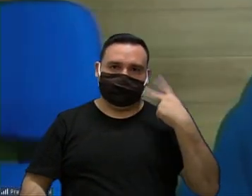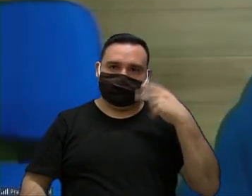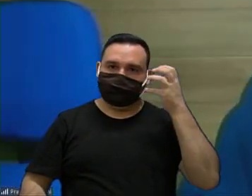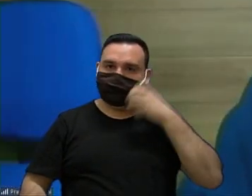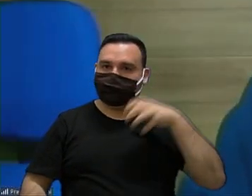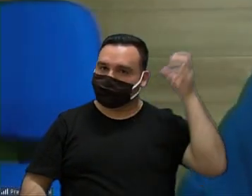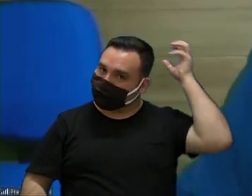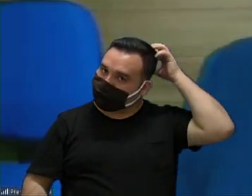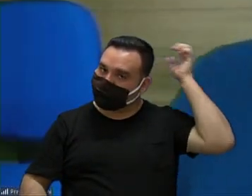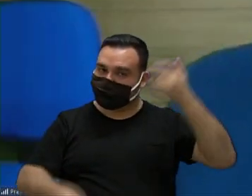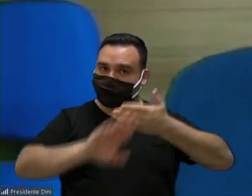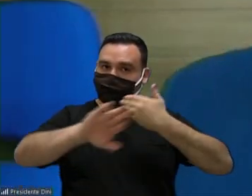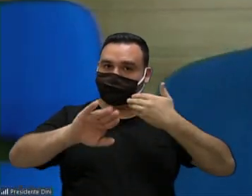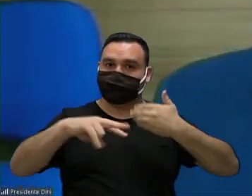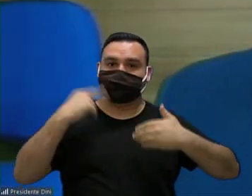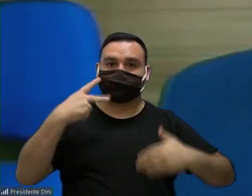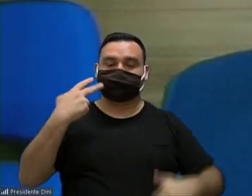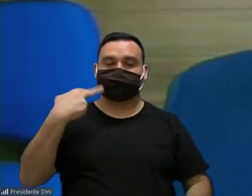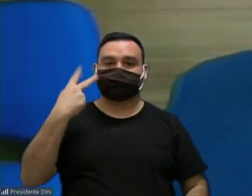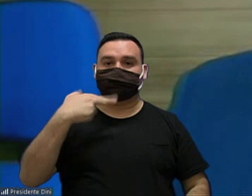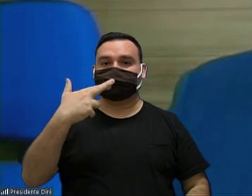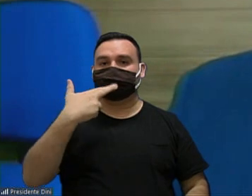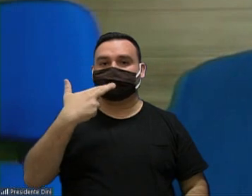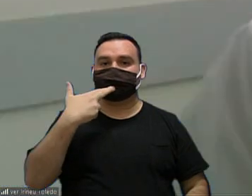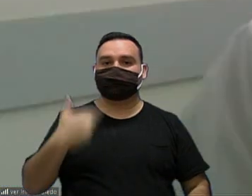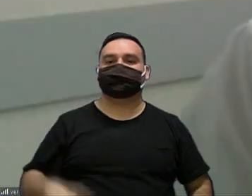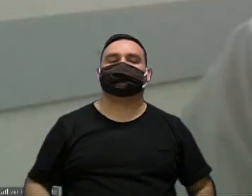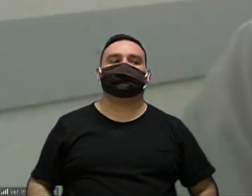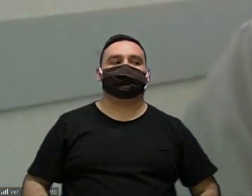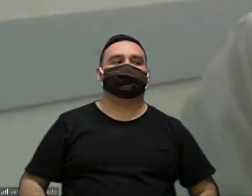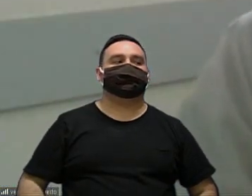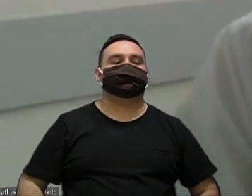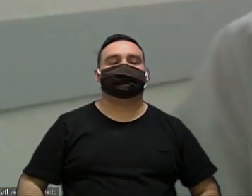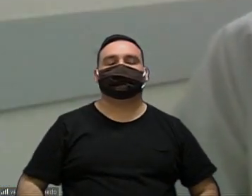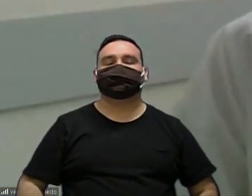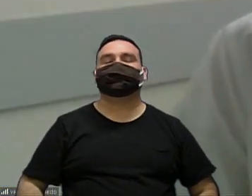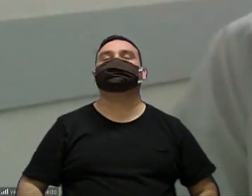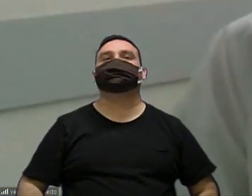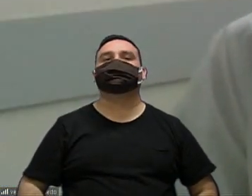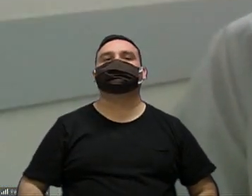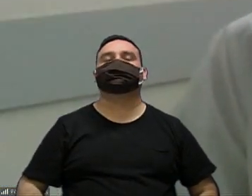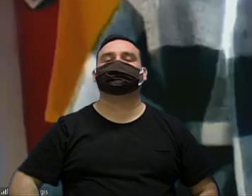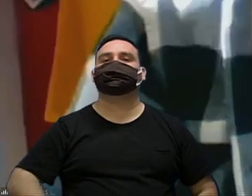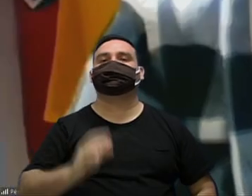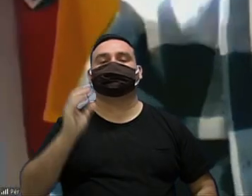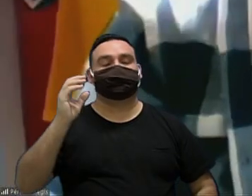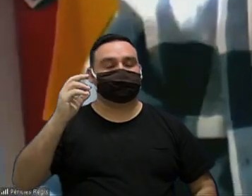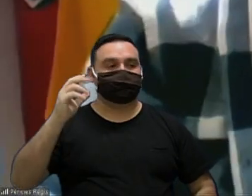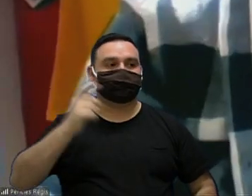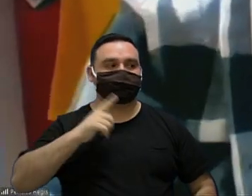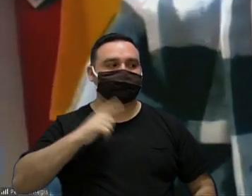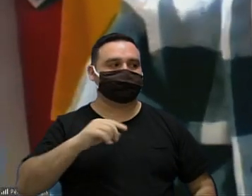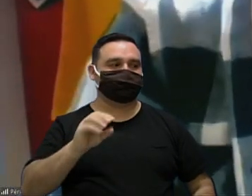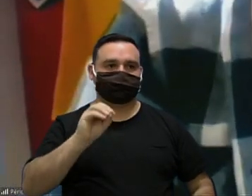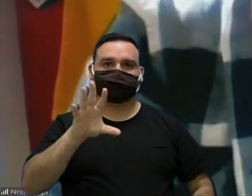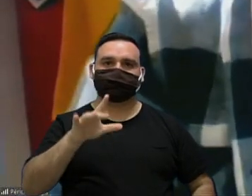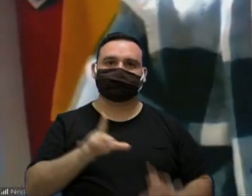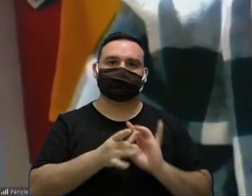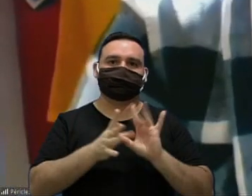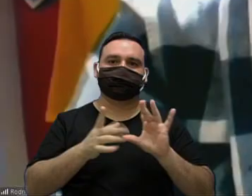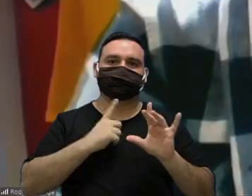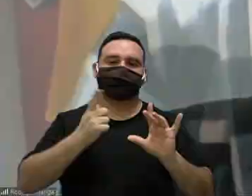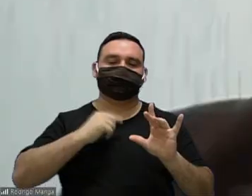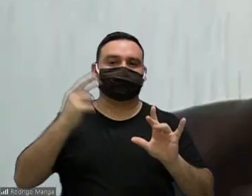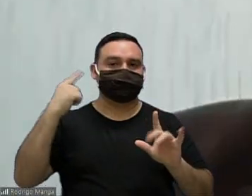Péricles agora está em parte com o vereador Manga ah então e o microfone do vereador está aberto o vereador